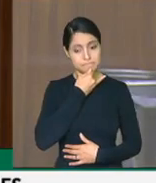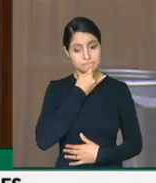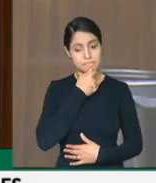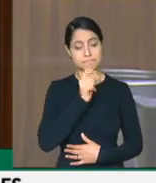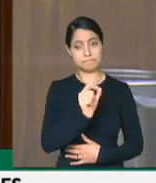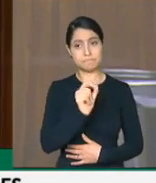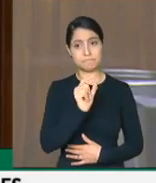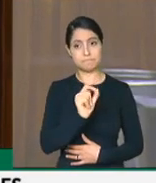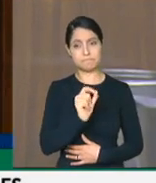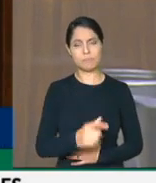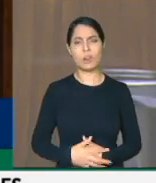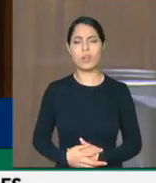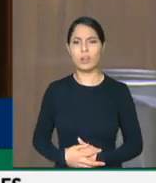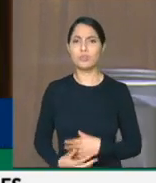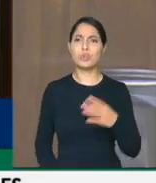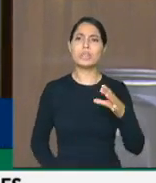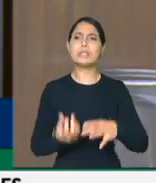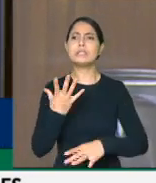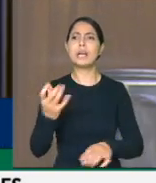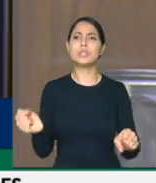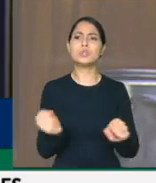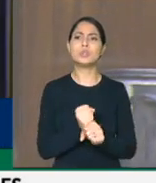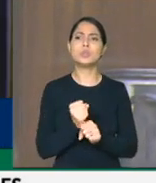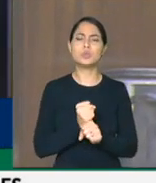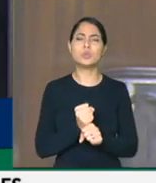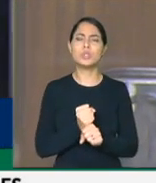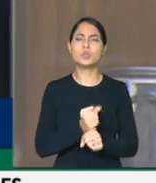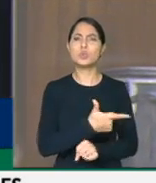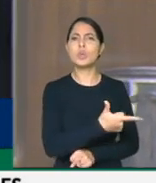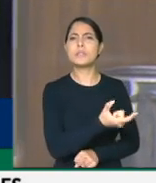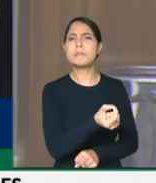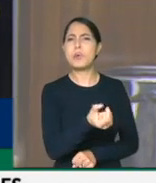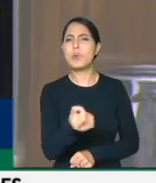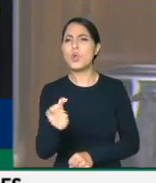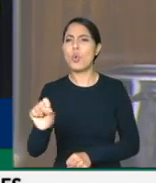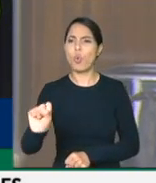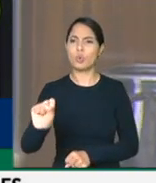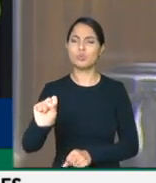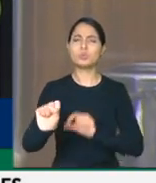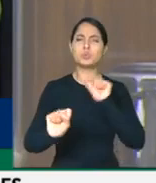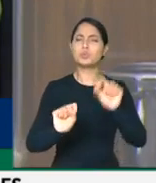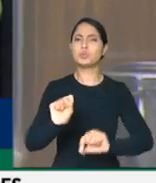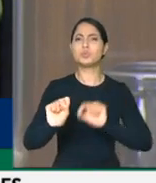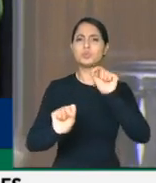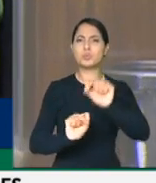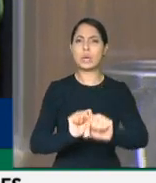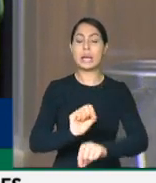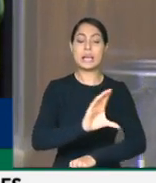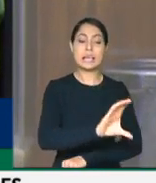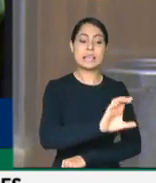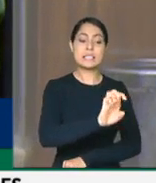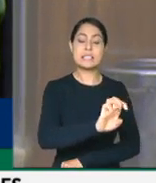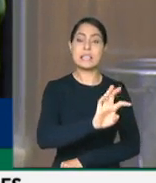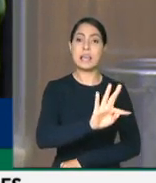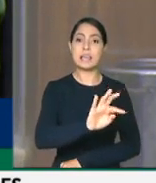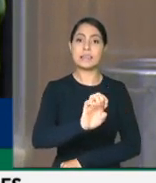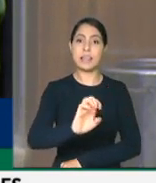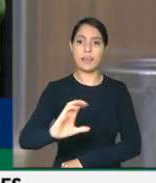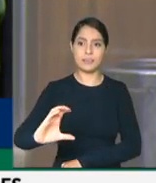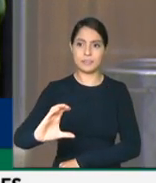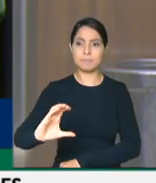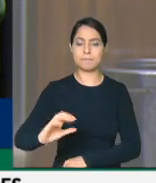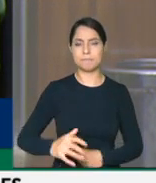em 1900 e, aliás, em 2008, o CETEC. E hoje,